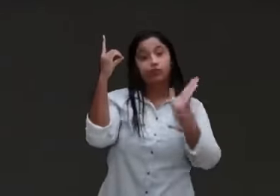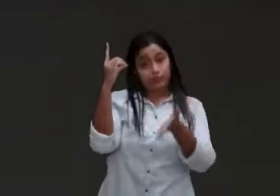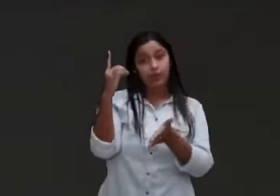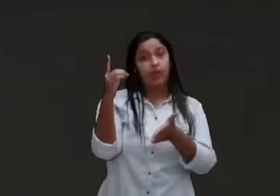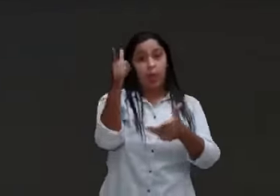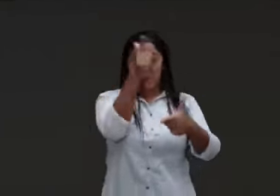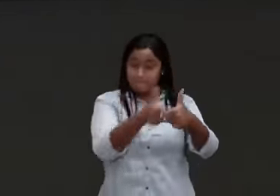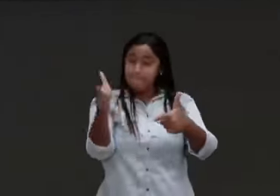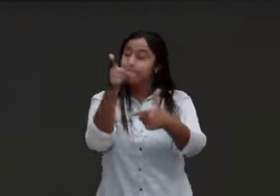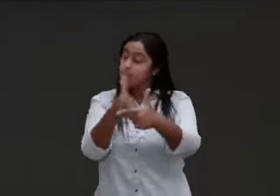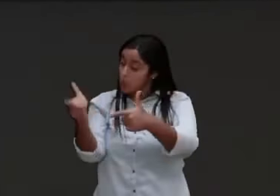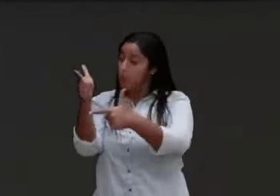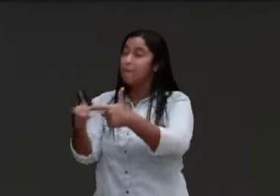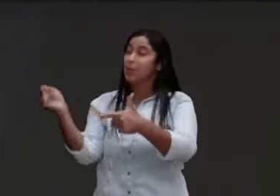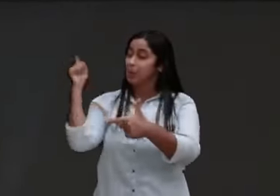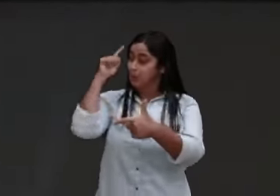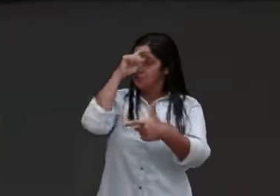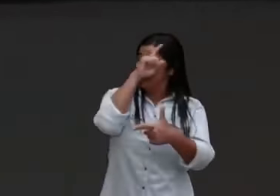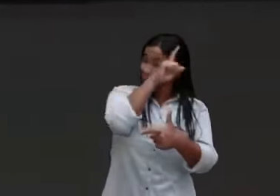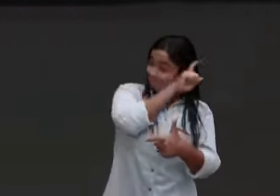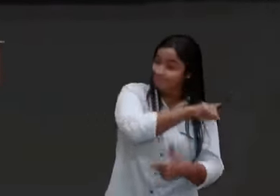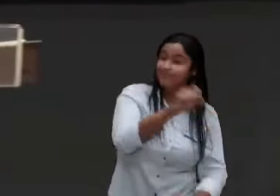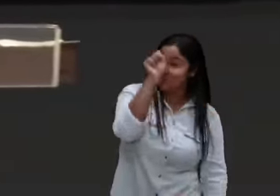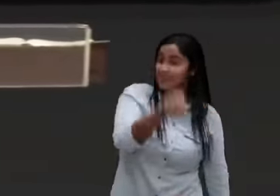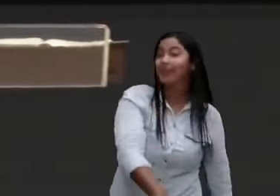Algumas situações aconteceram na vida dos seus filhos,